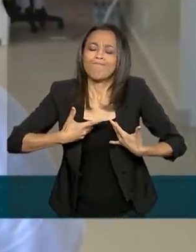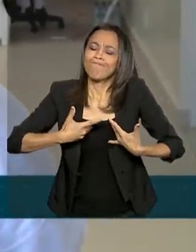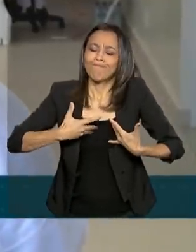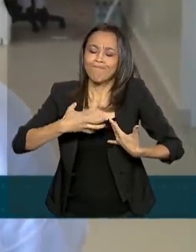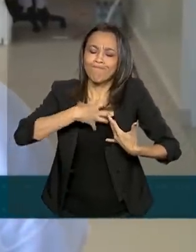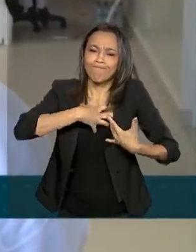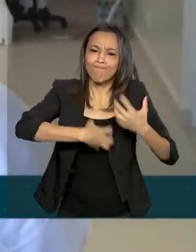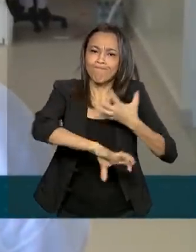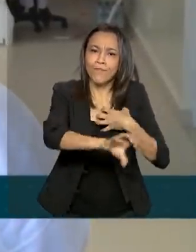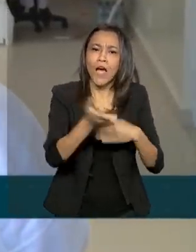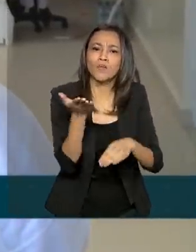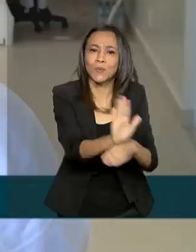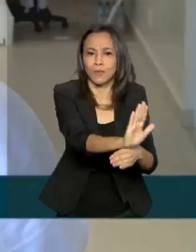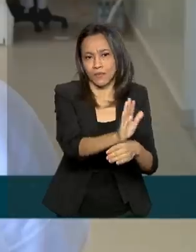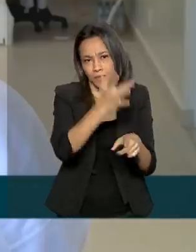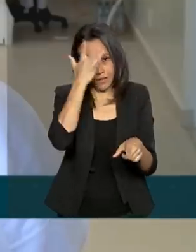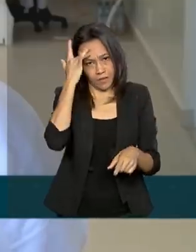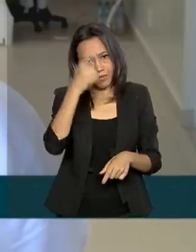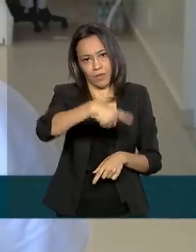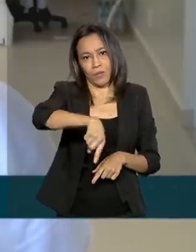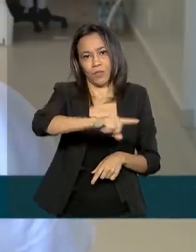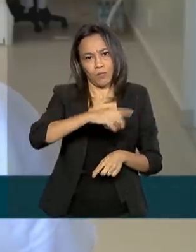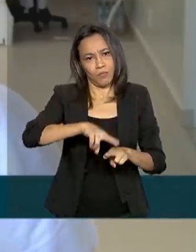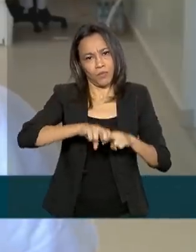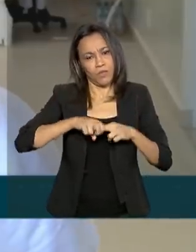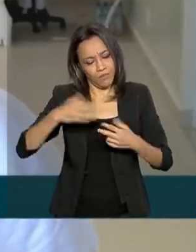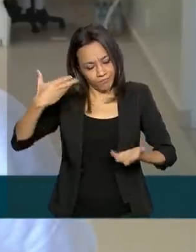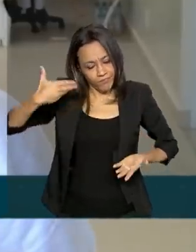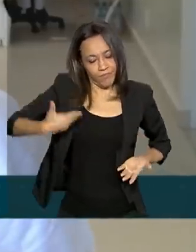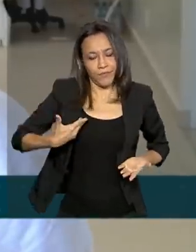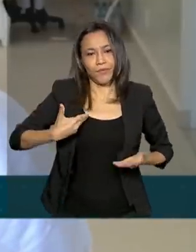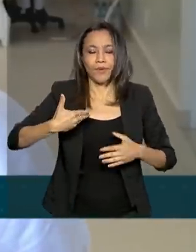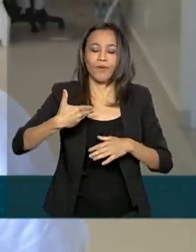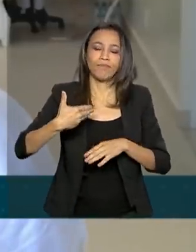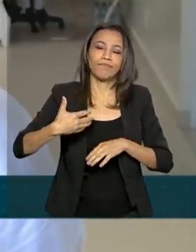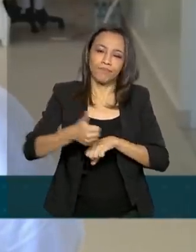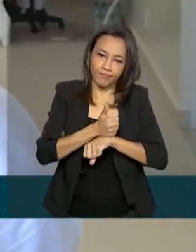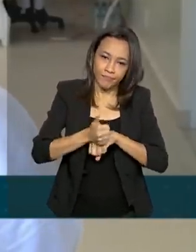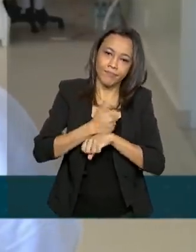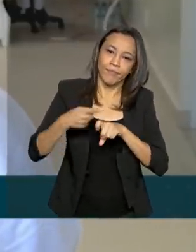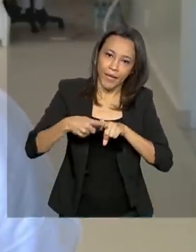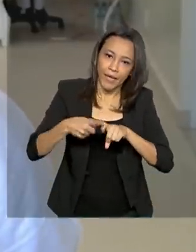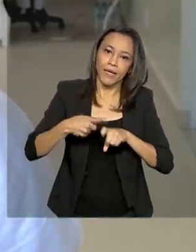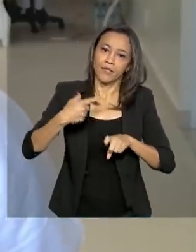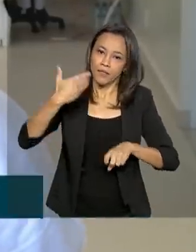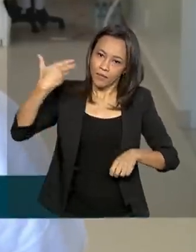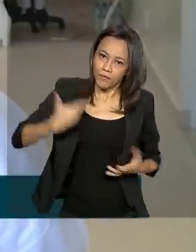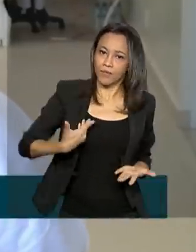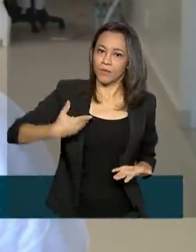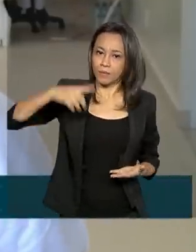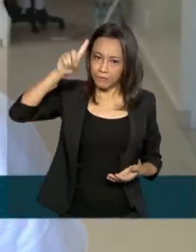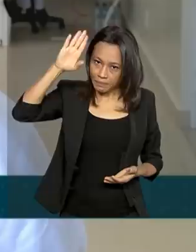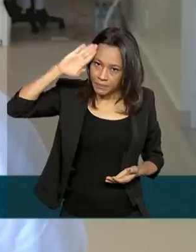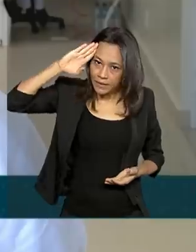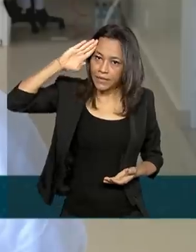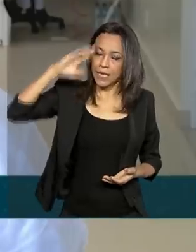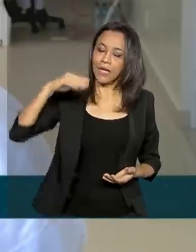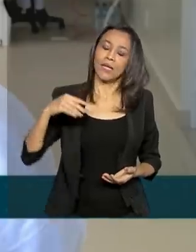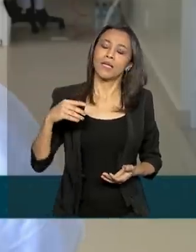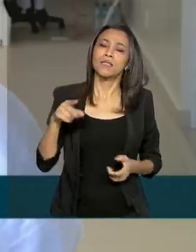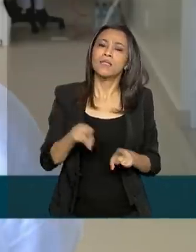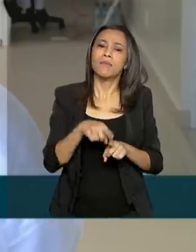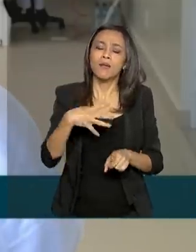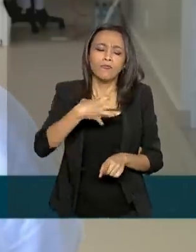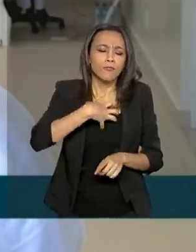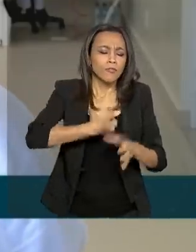pessoas, né? O que me move como médica e como militar é o sentimento de